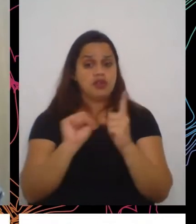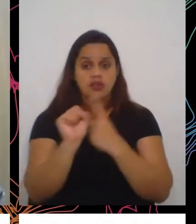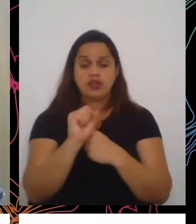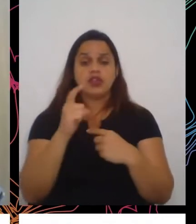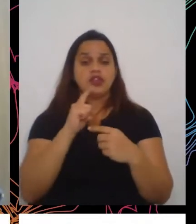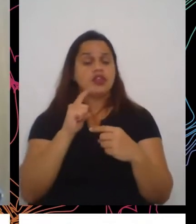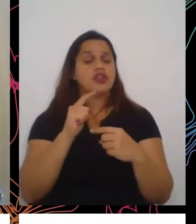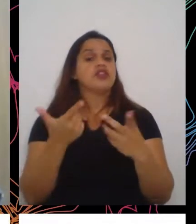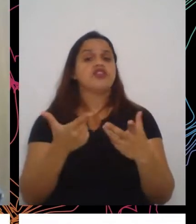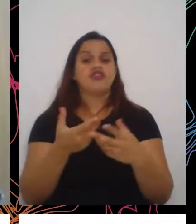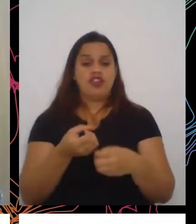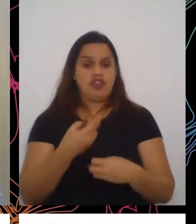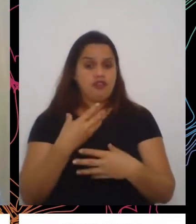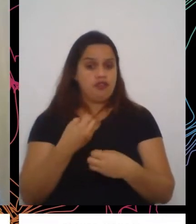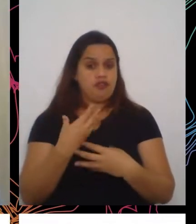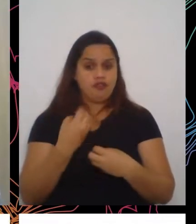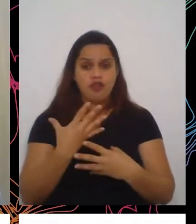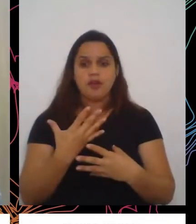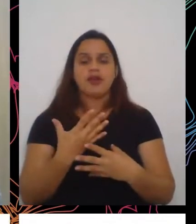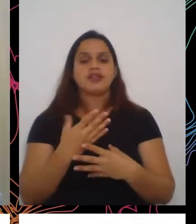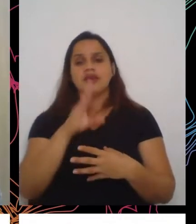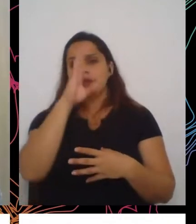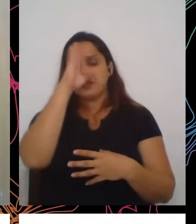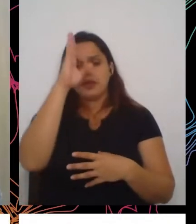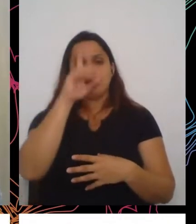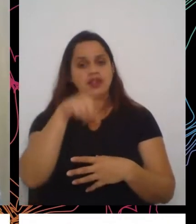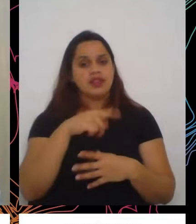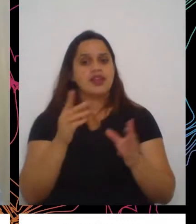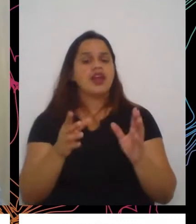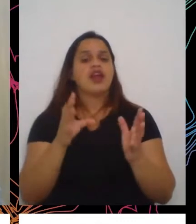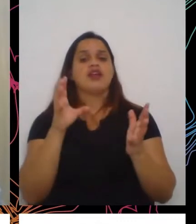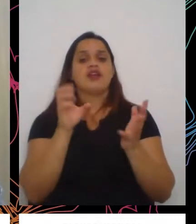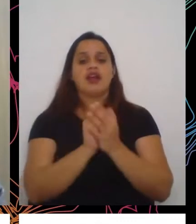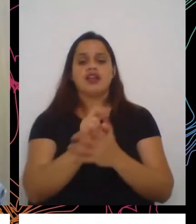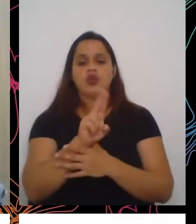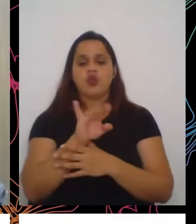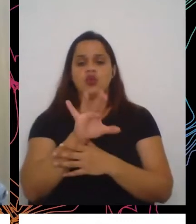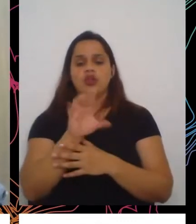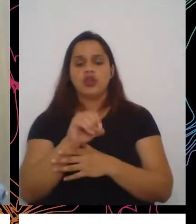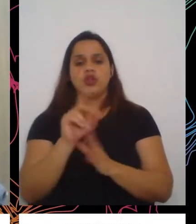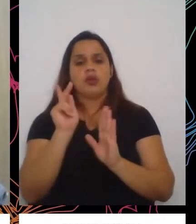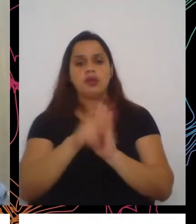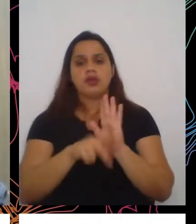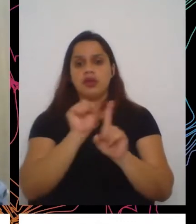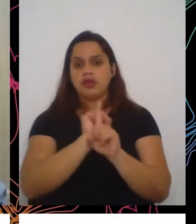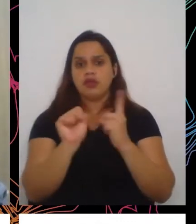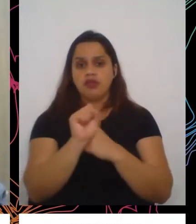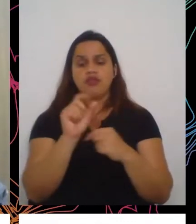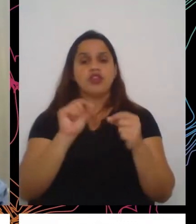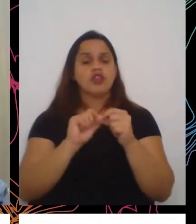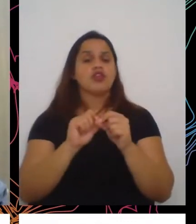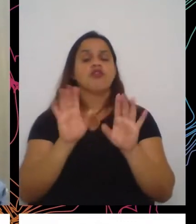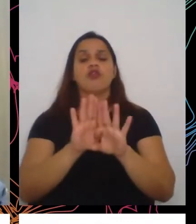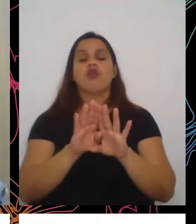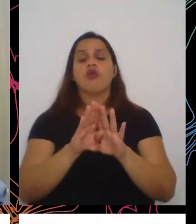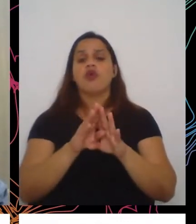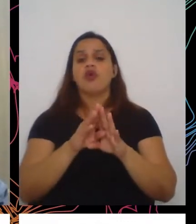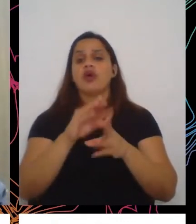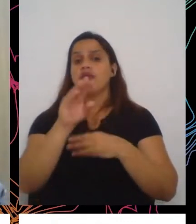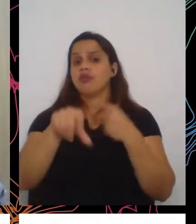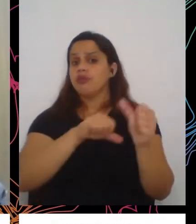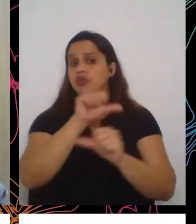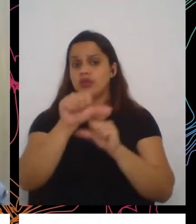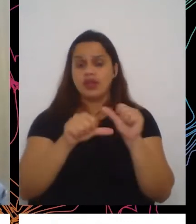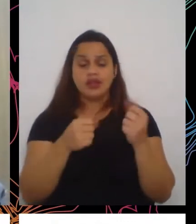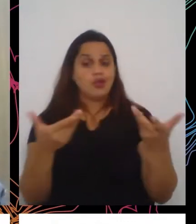essencial para o Brasil, que era o Cadastro Único para Programas Sociais, ela foi sendo desmontada. Hoje, se a gente trabalhar